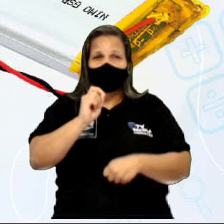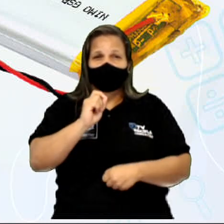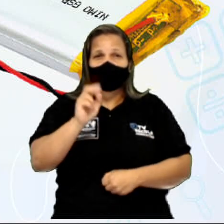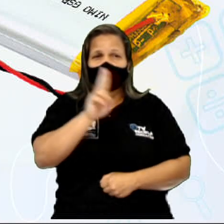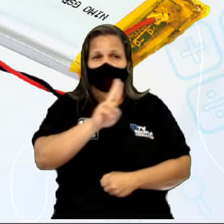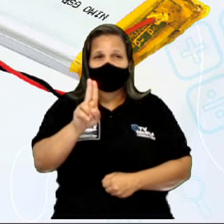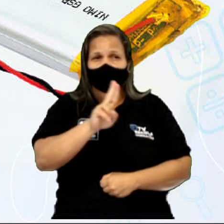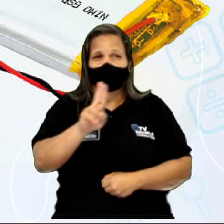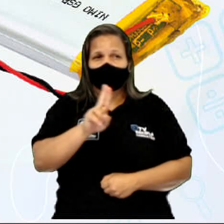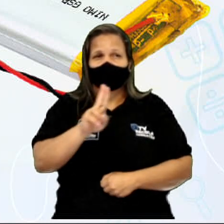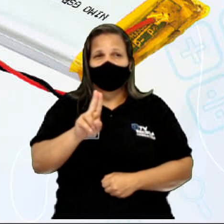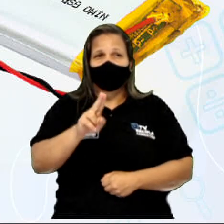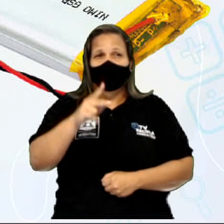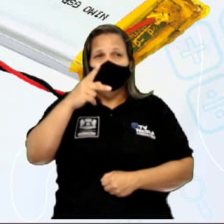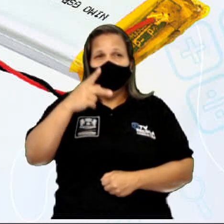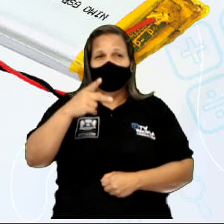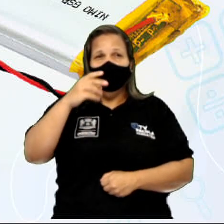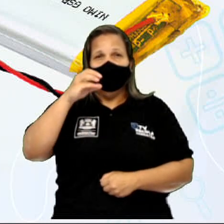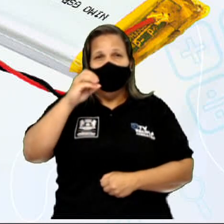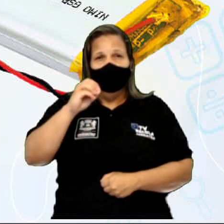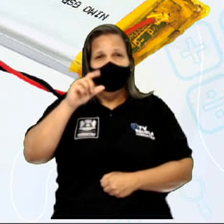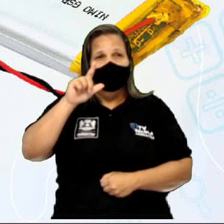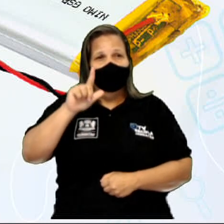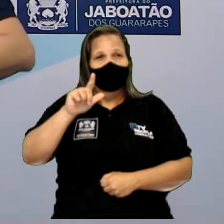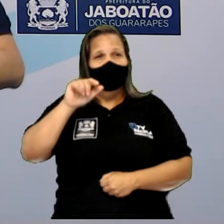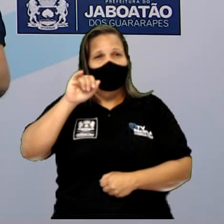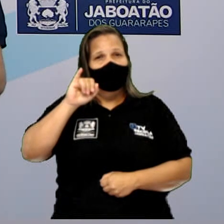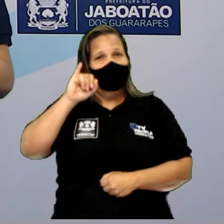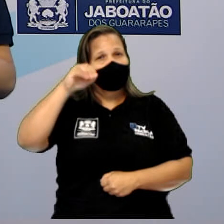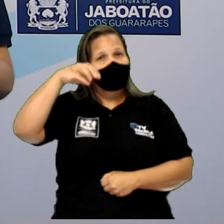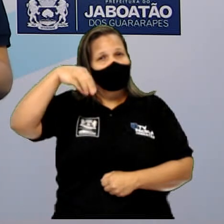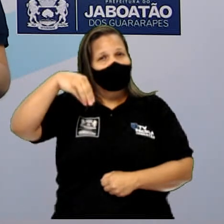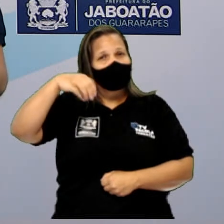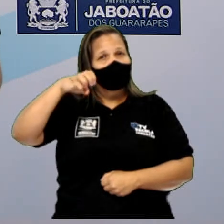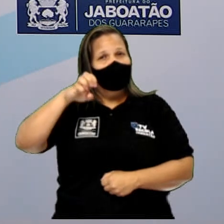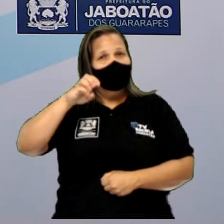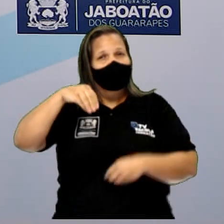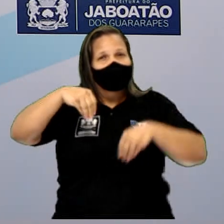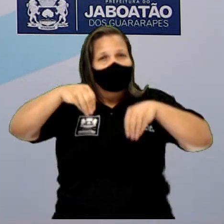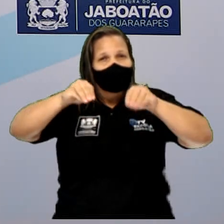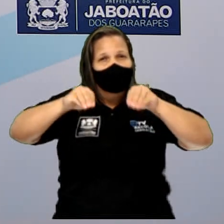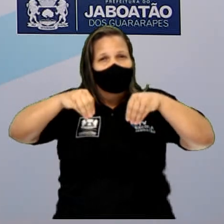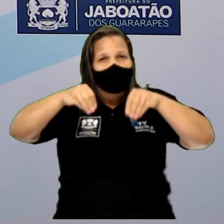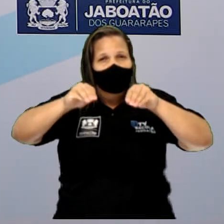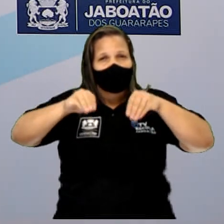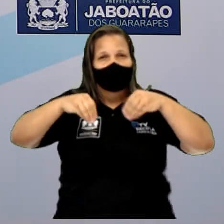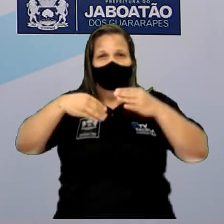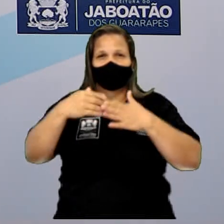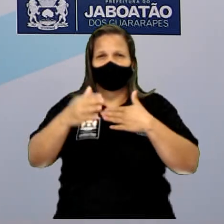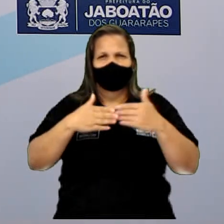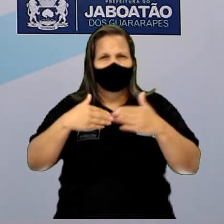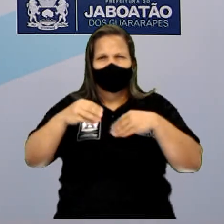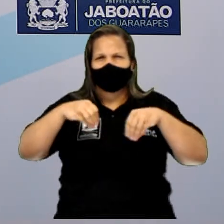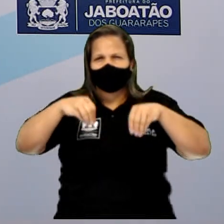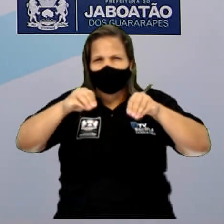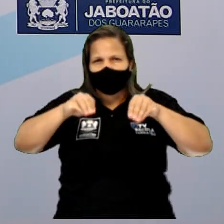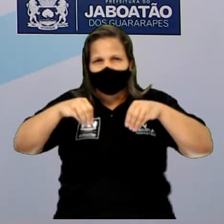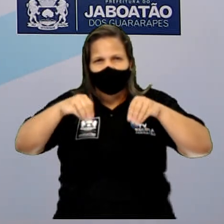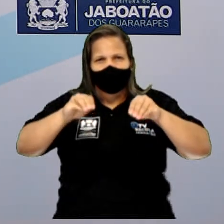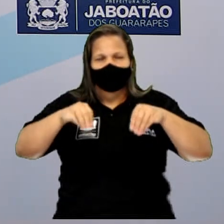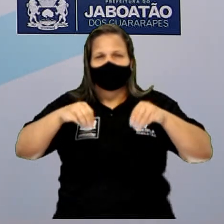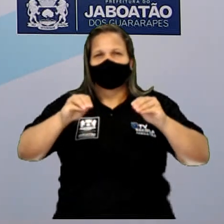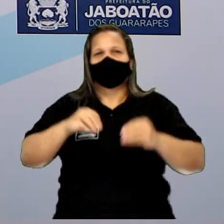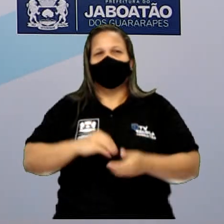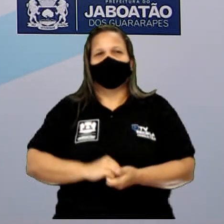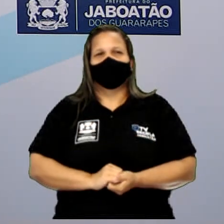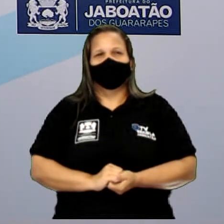Polímero pode ser, qualquer plástico que a gente tenha, ele é chamado de polímero, tá? No caso específico, é o que a gente